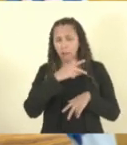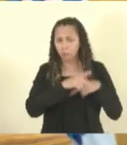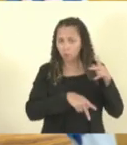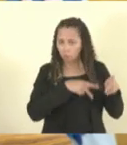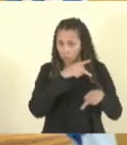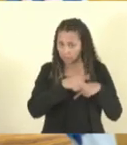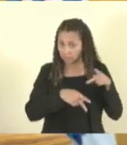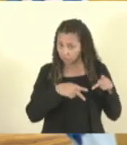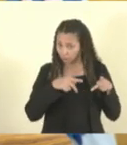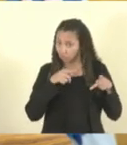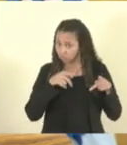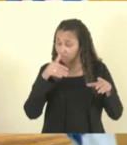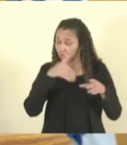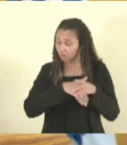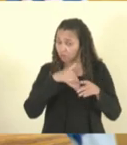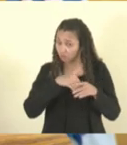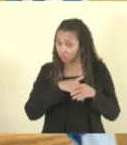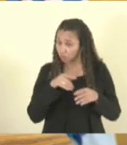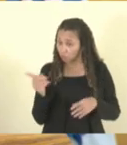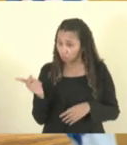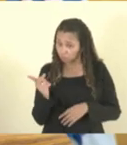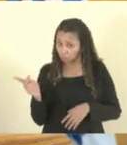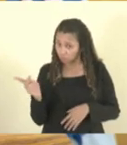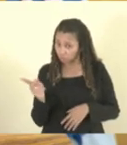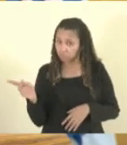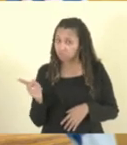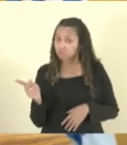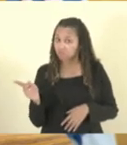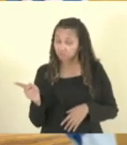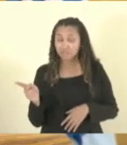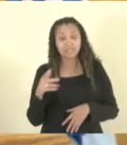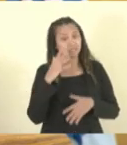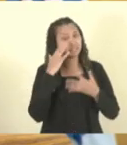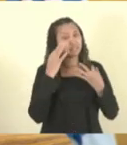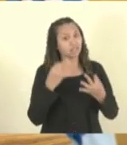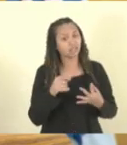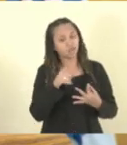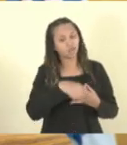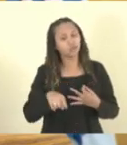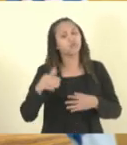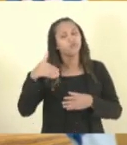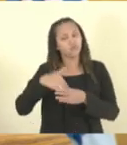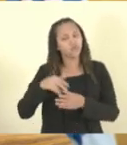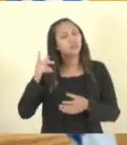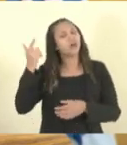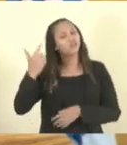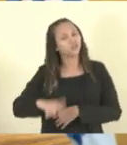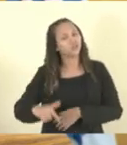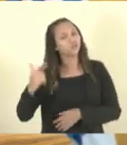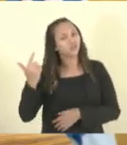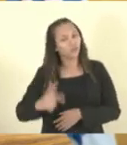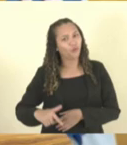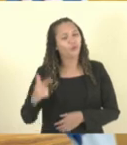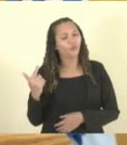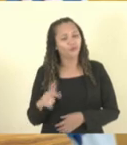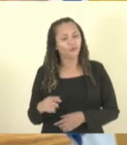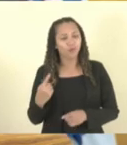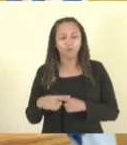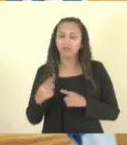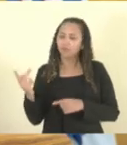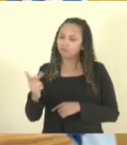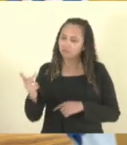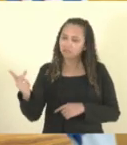quem votou em vocês, com certeza vão votar, vão continuar votando, porque